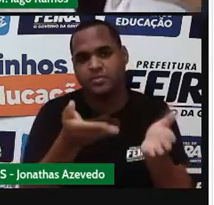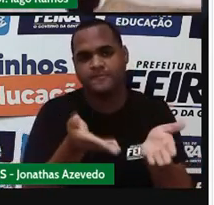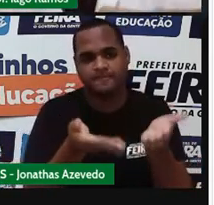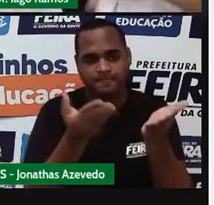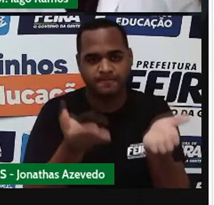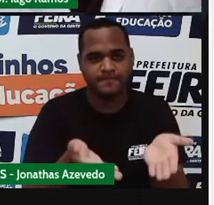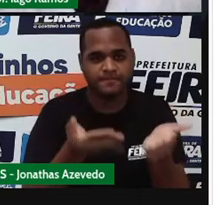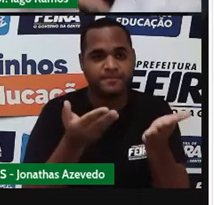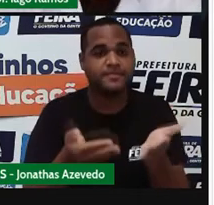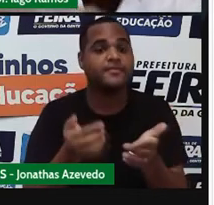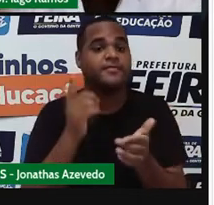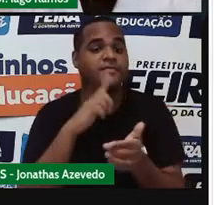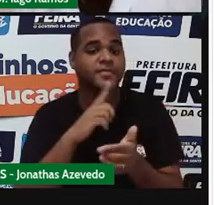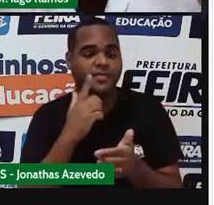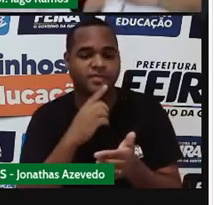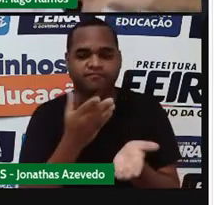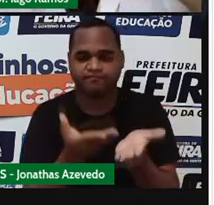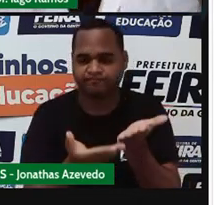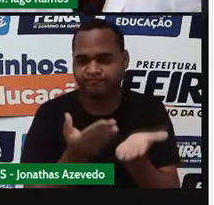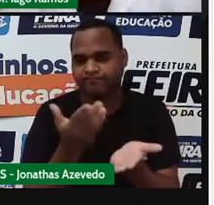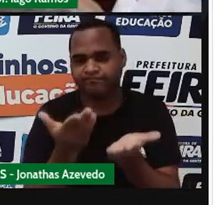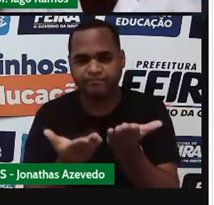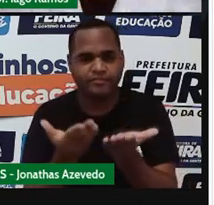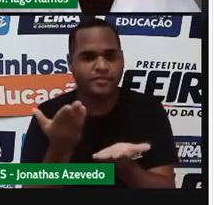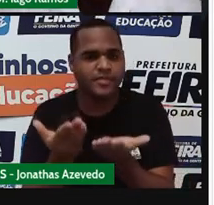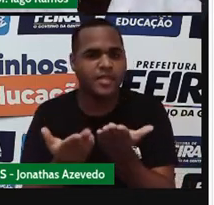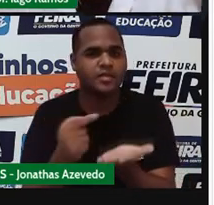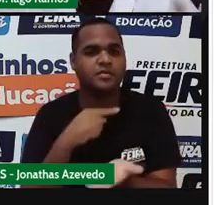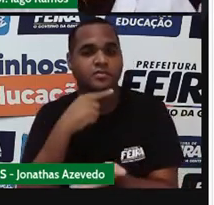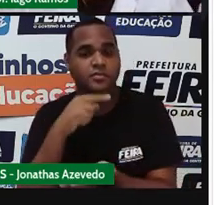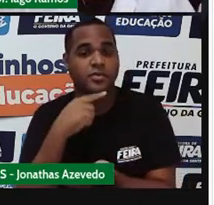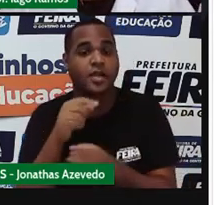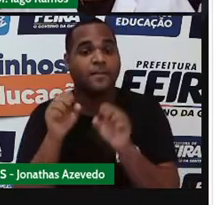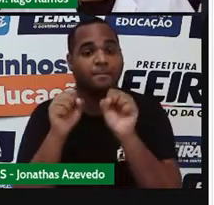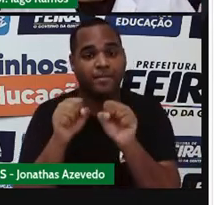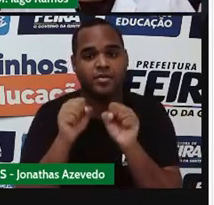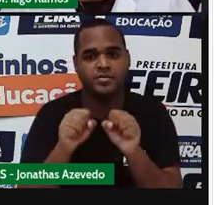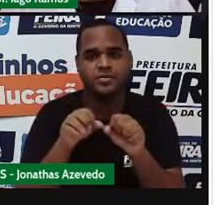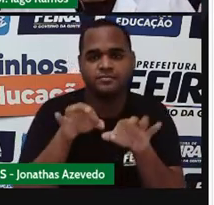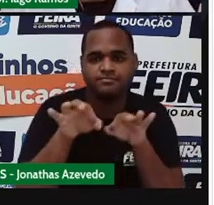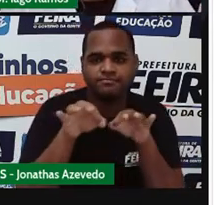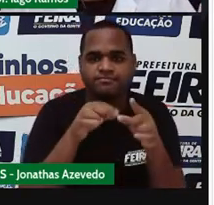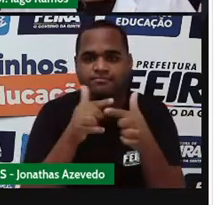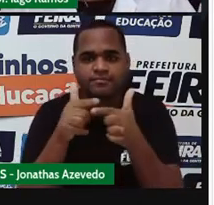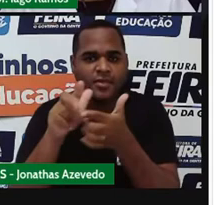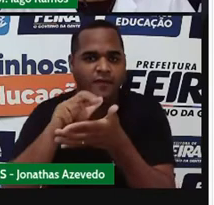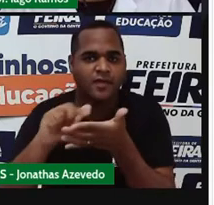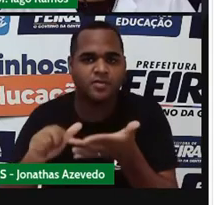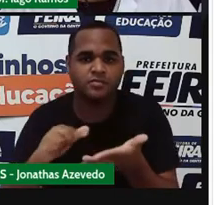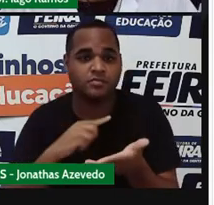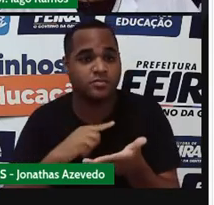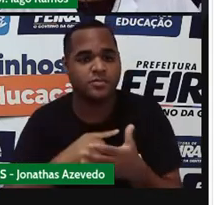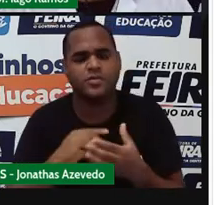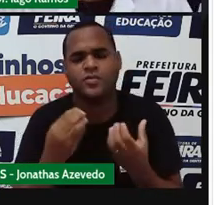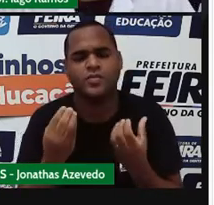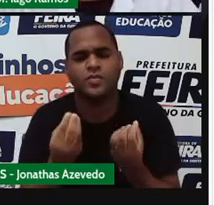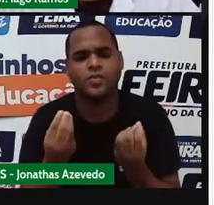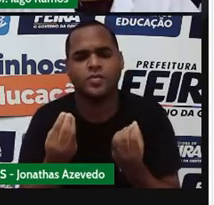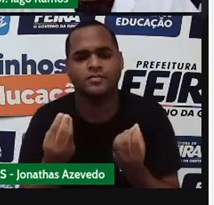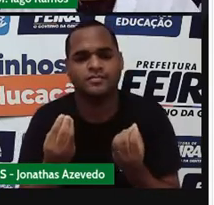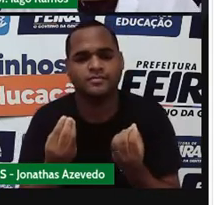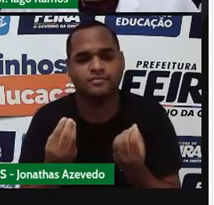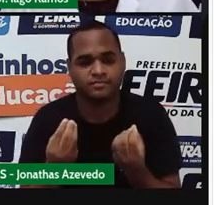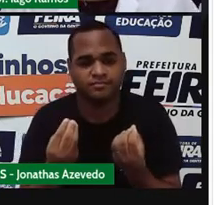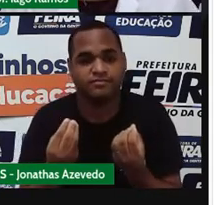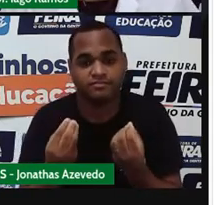o que é que vai equilibrando, o que é que vai desequilibrando, né, para tentar chegar em algum lugar. Como assim? O que é que